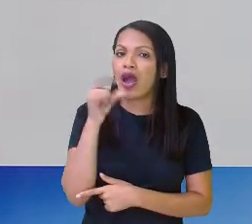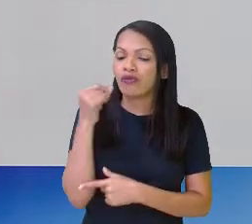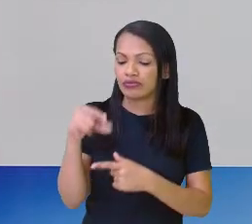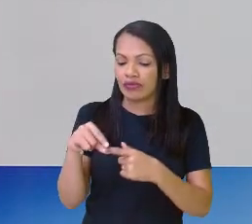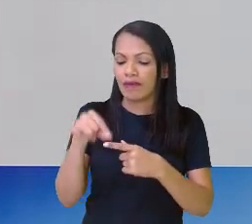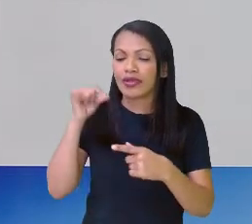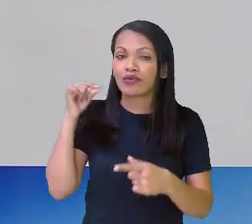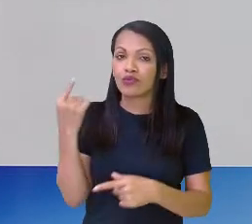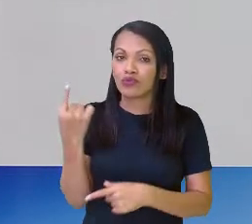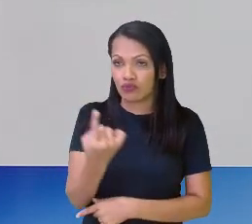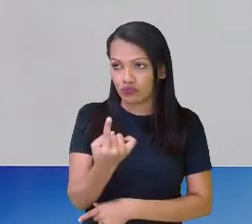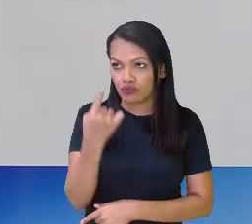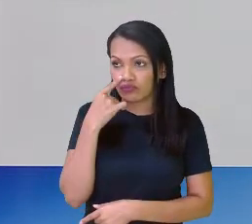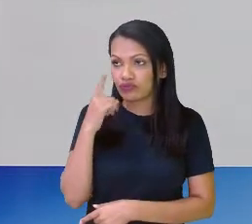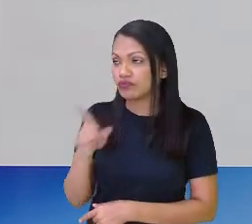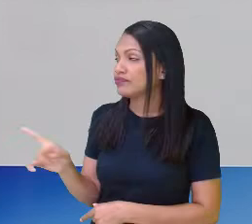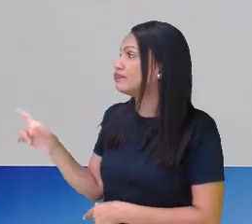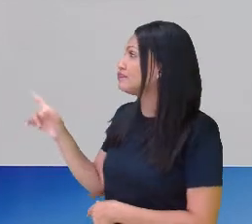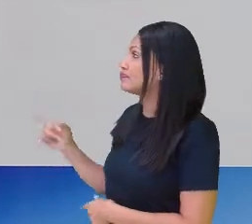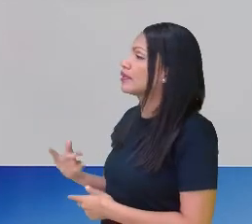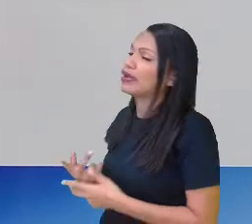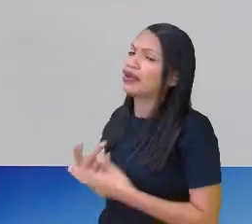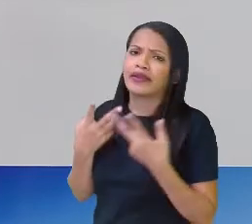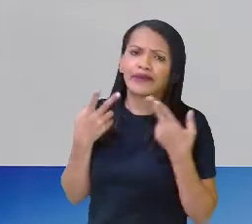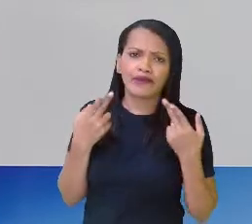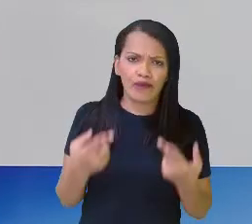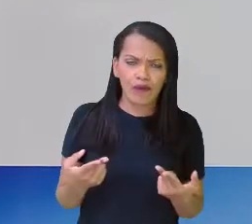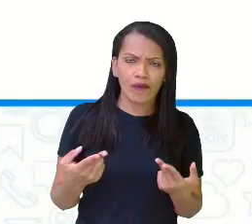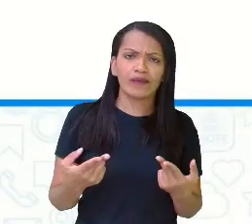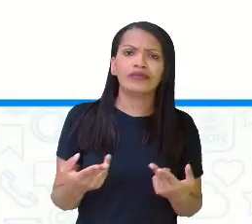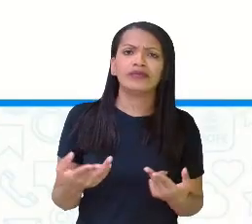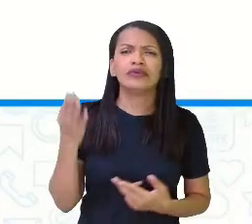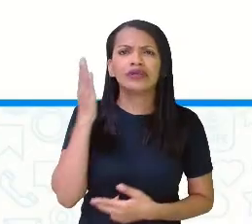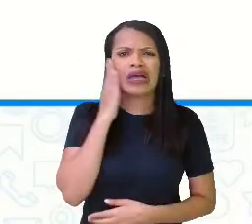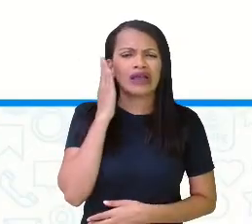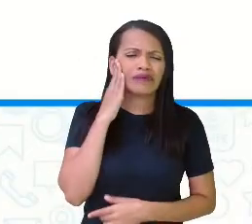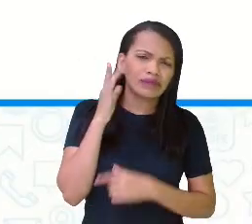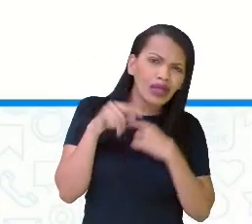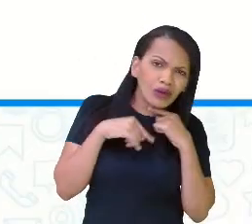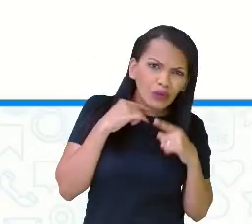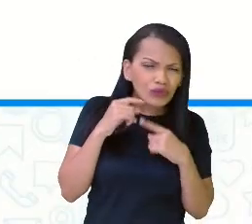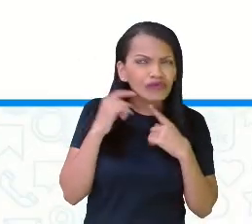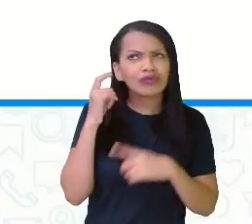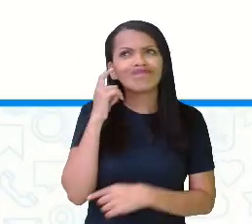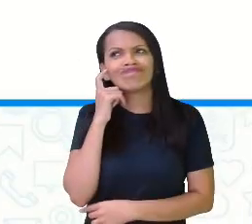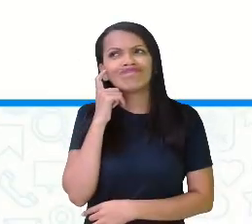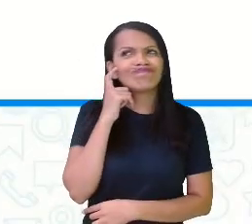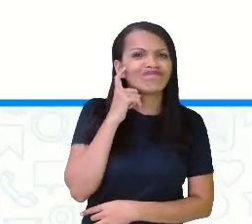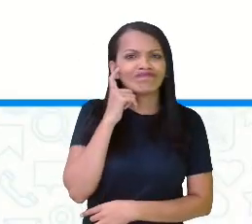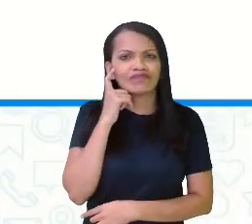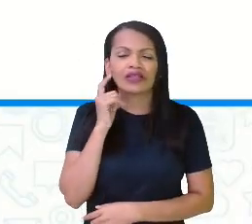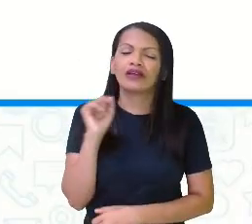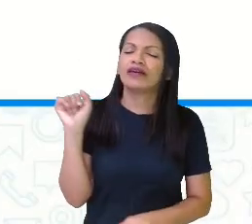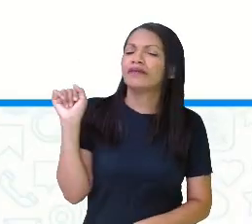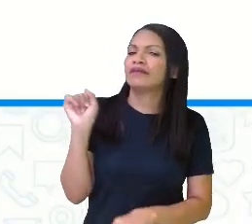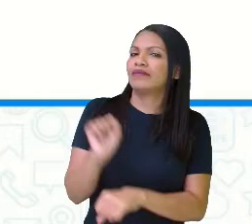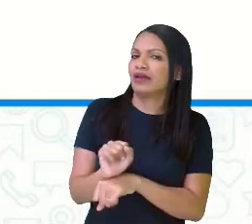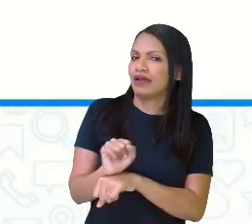E aqui, mesma situação. Ficou com dúvida? Para.